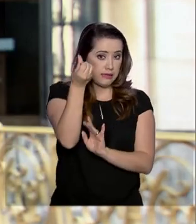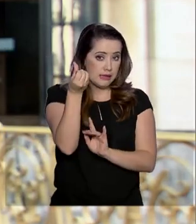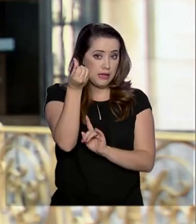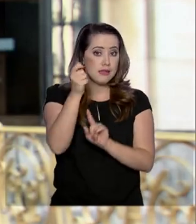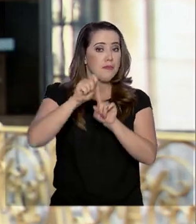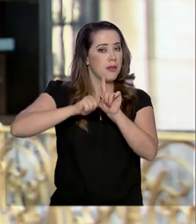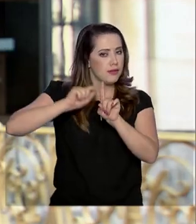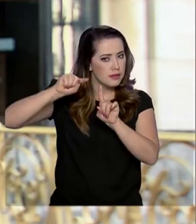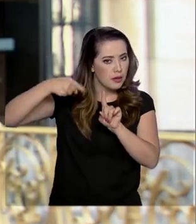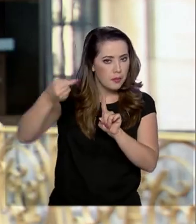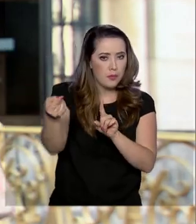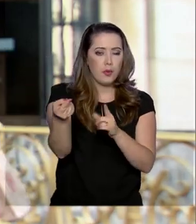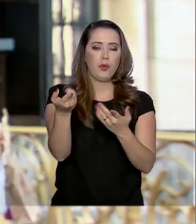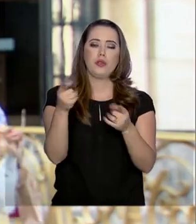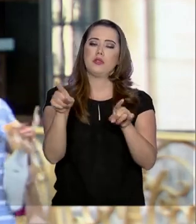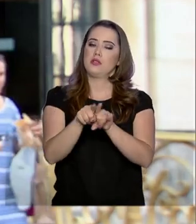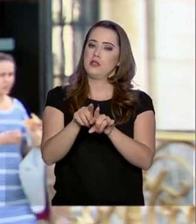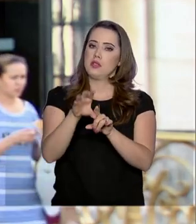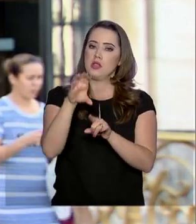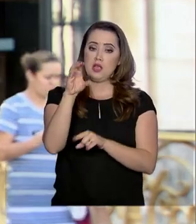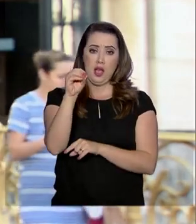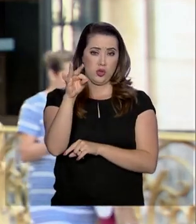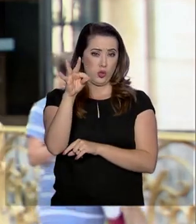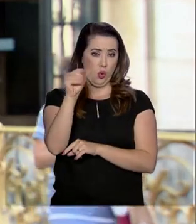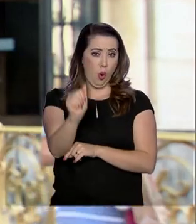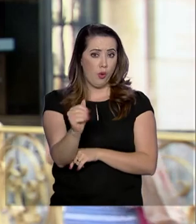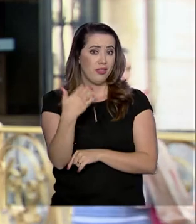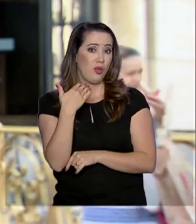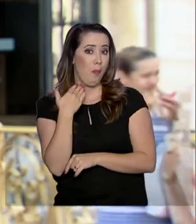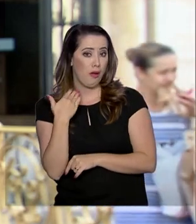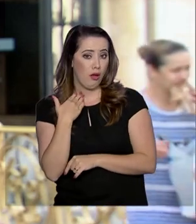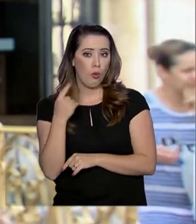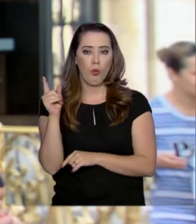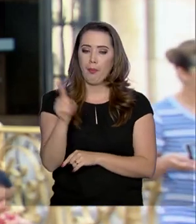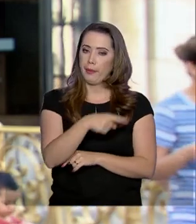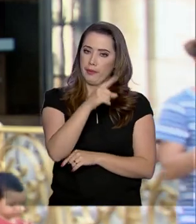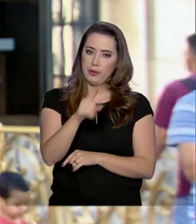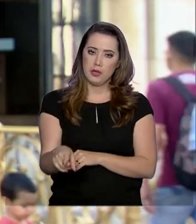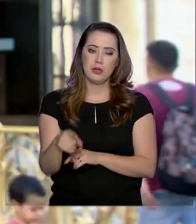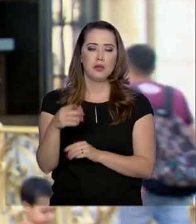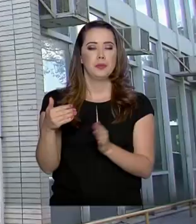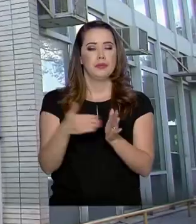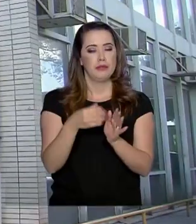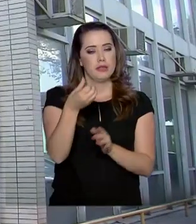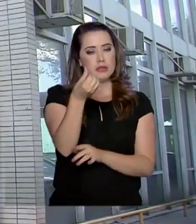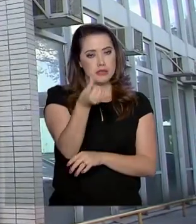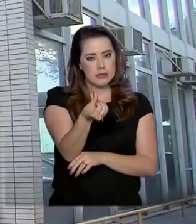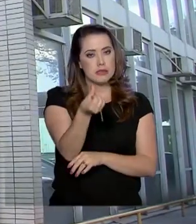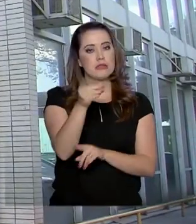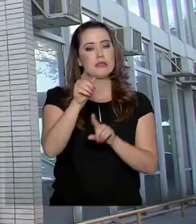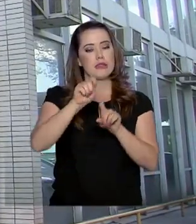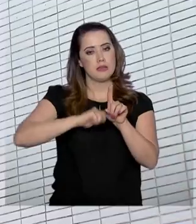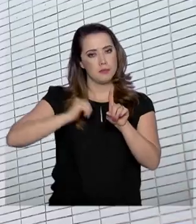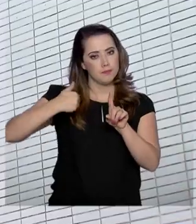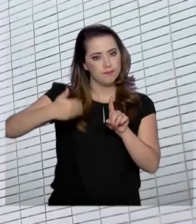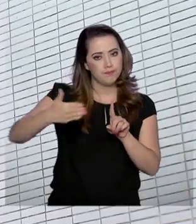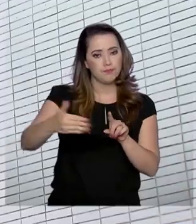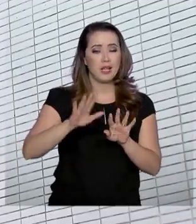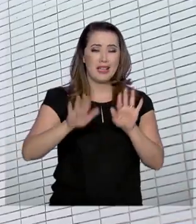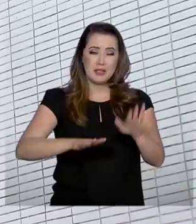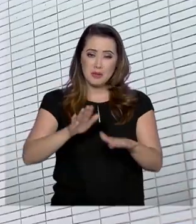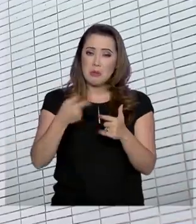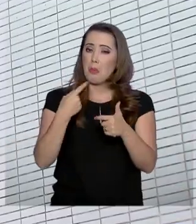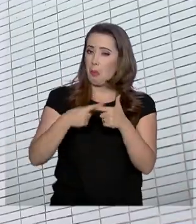esse tipo de produto por 90 dias. Mas nem sempre a lei é seguida à risca. Segundo dados da ouvidoria do